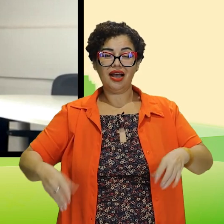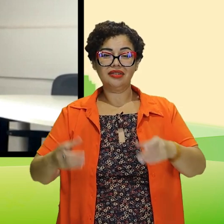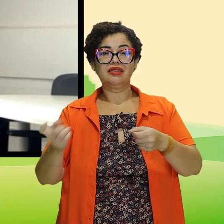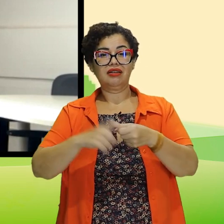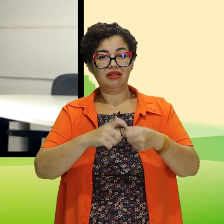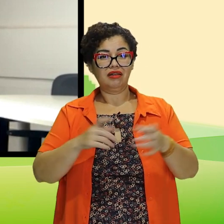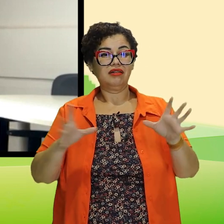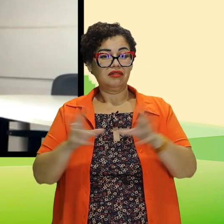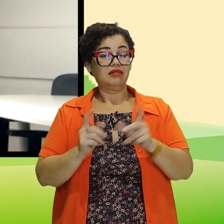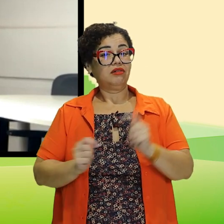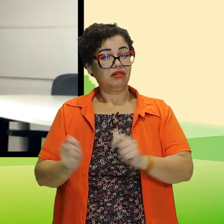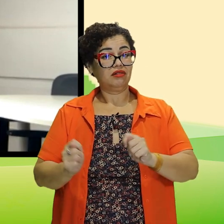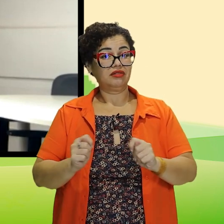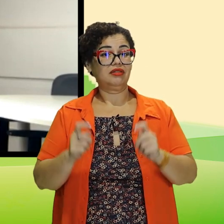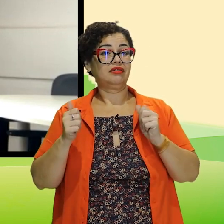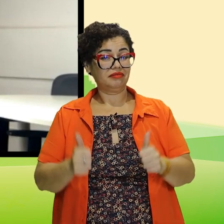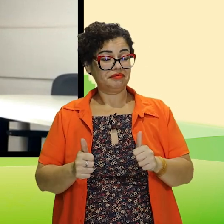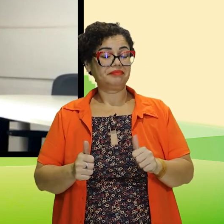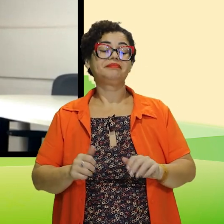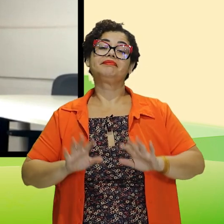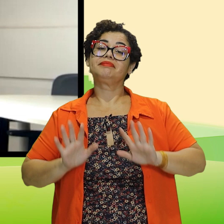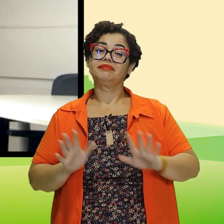para fazer recuperação e reabilitação. Faz sentido?